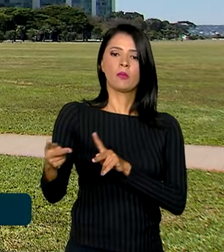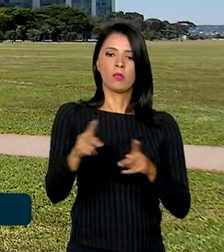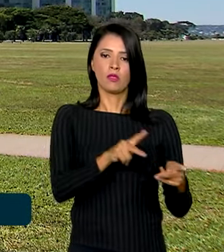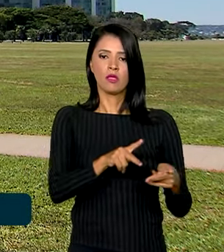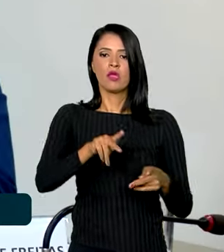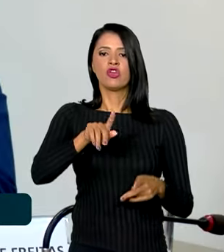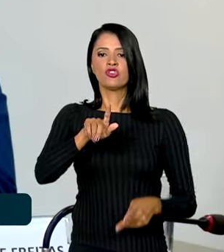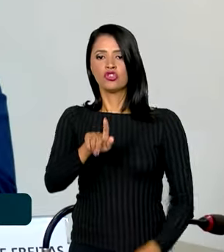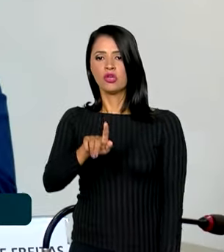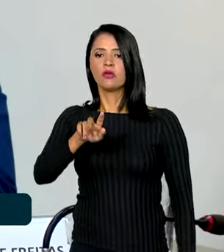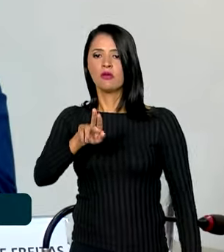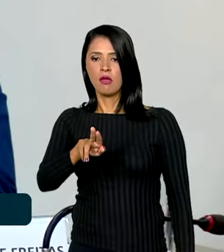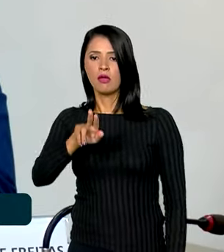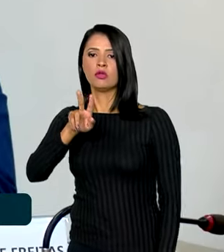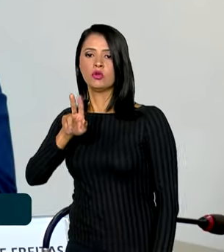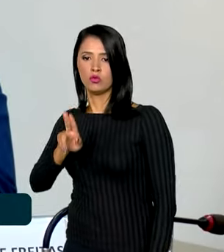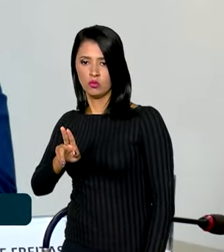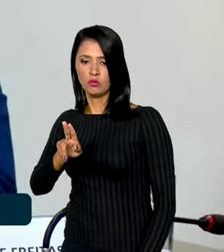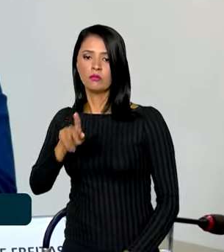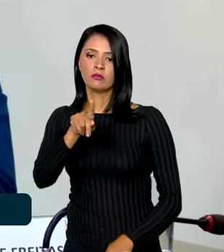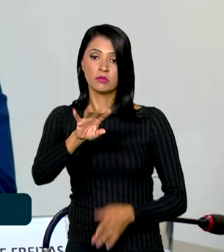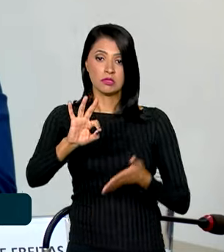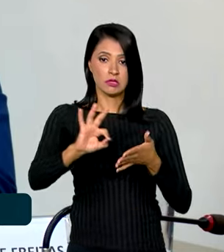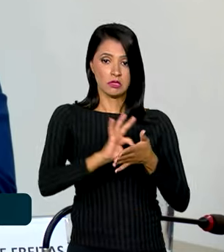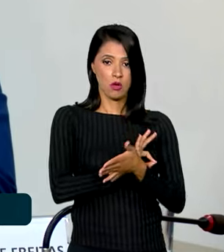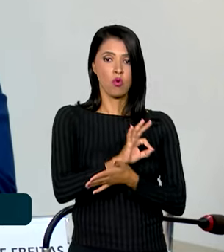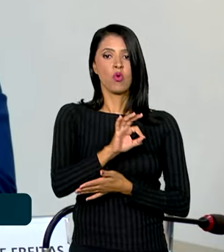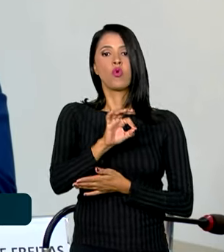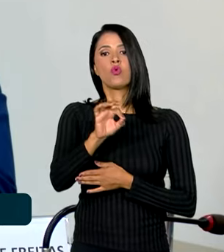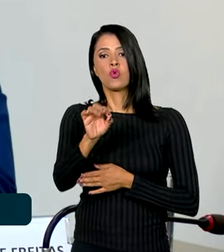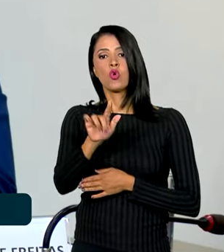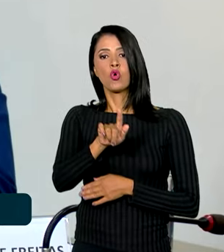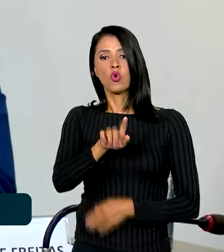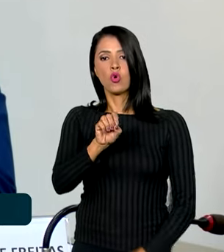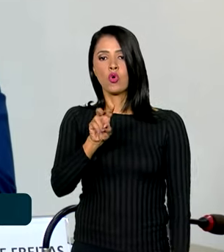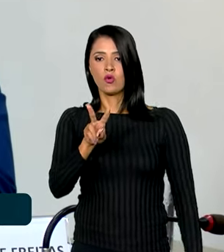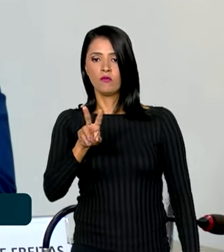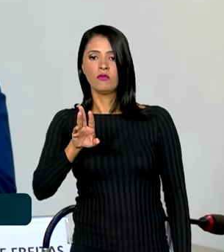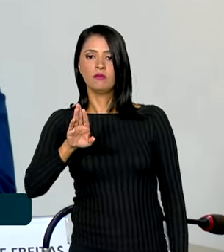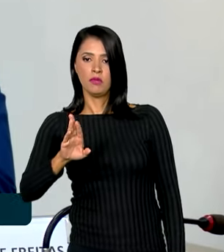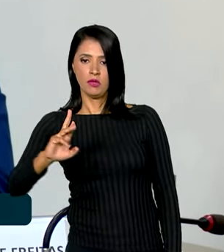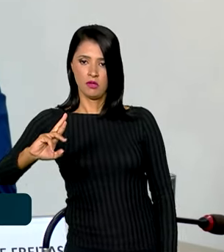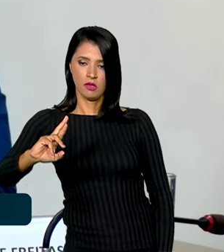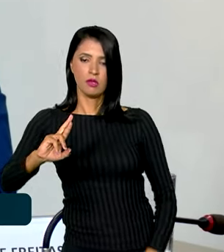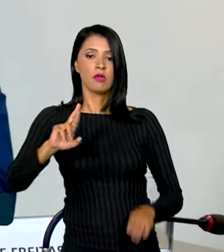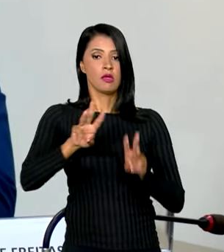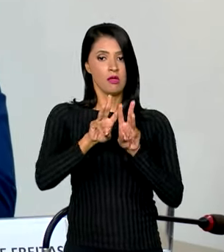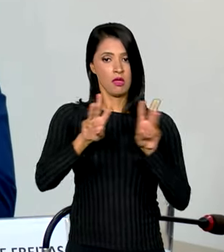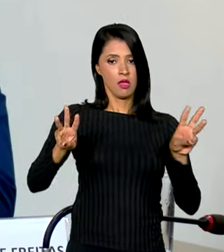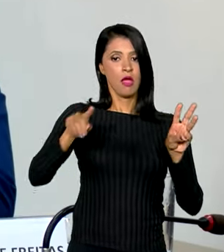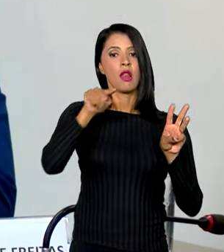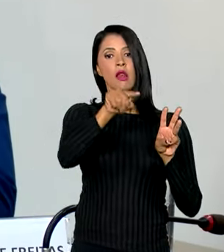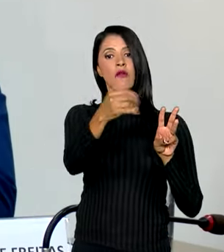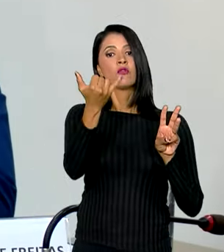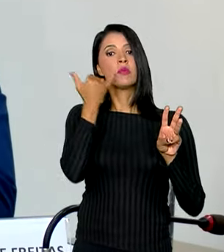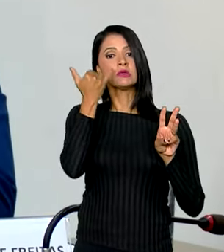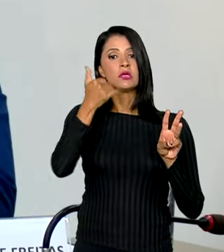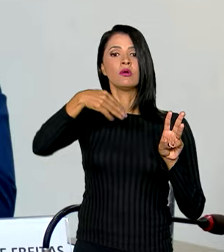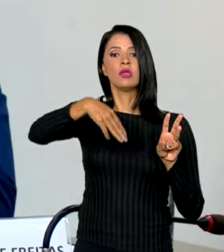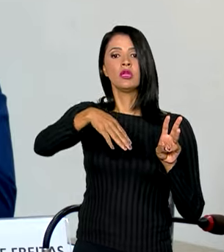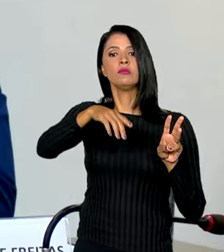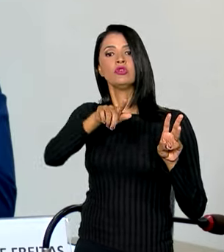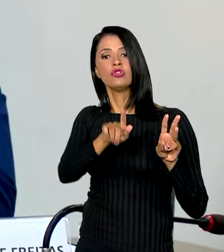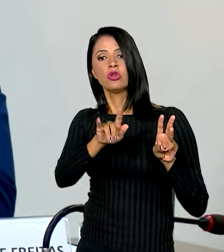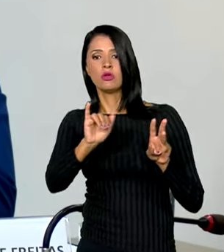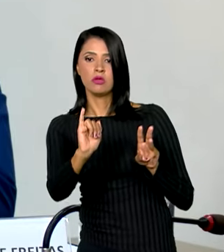chamada de GRU. As inscrições são pelo Gov.br e que a fonte de informações é o site do MGI. Por quê? Porque já tem